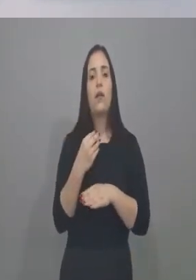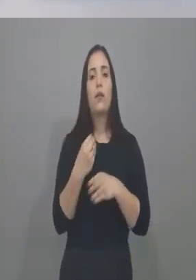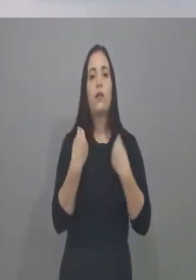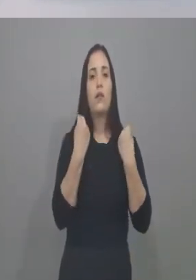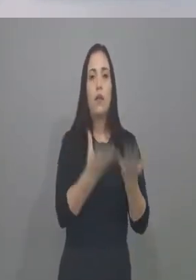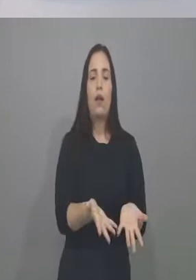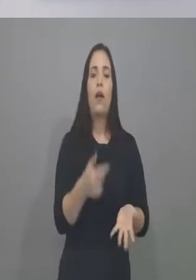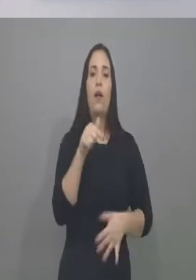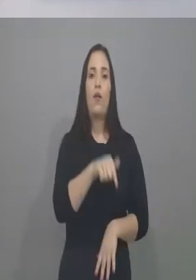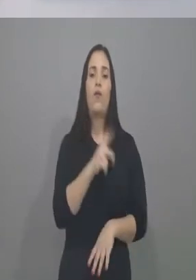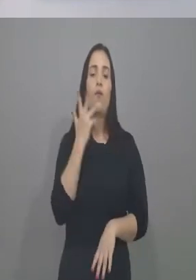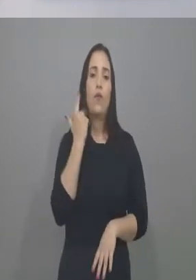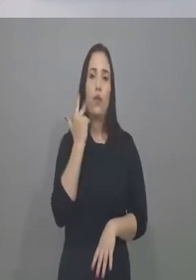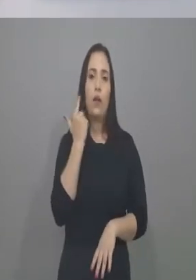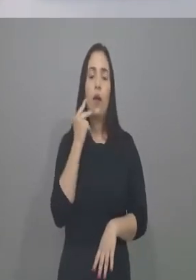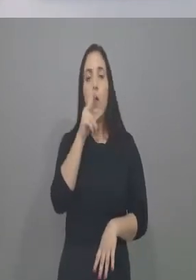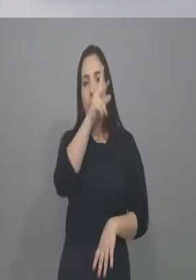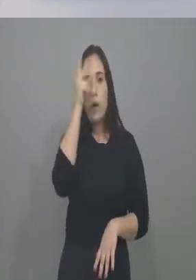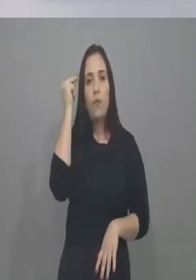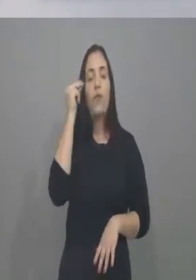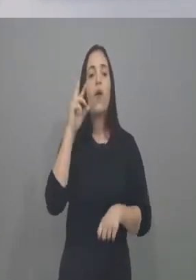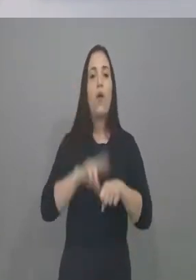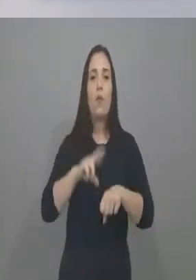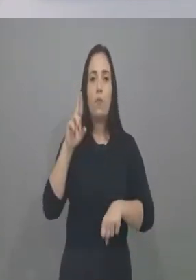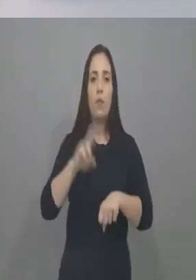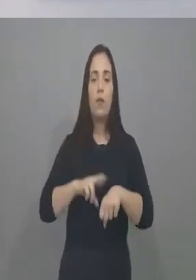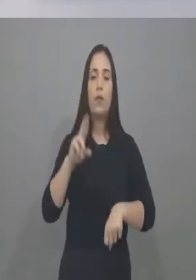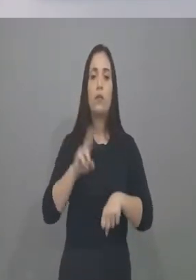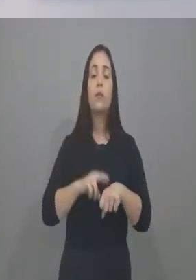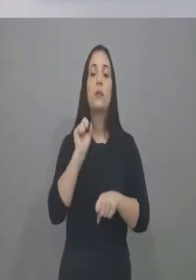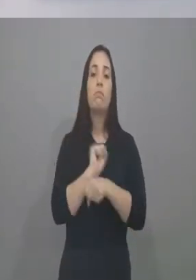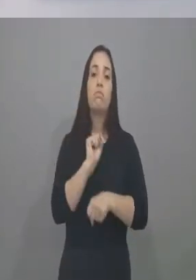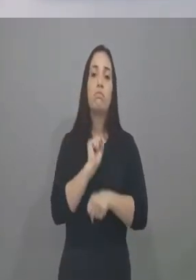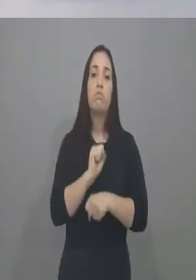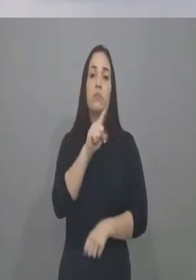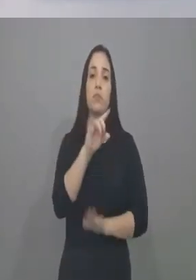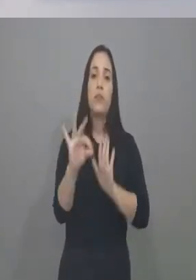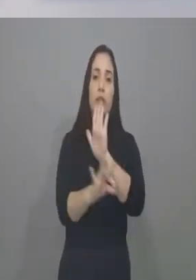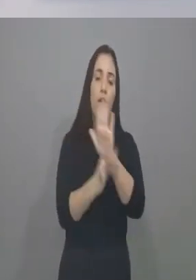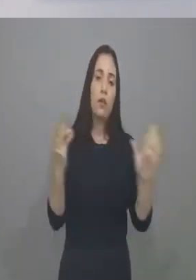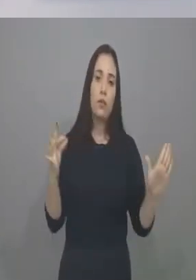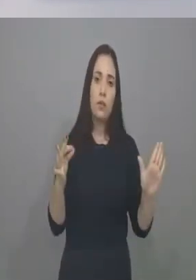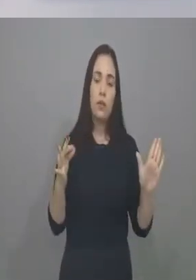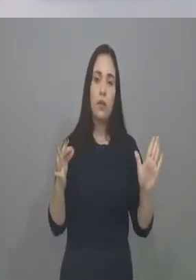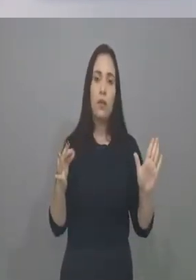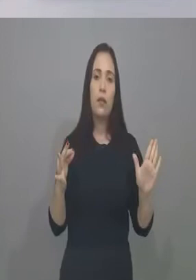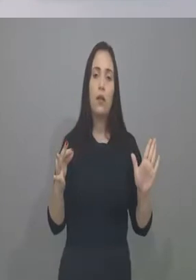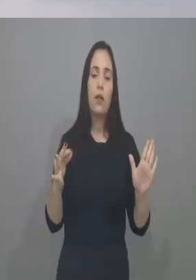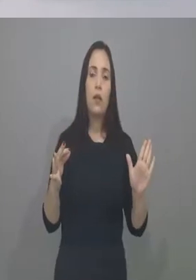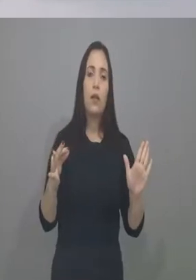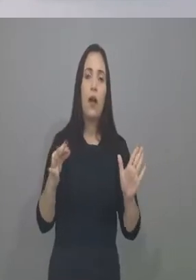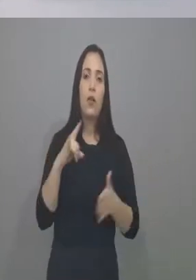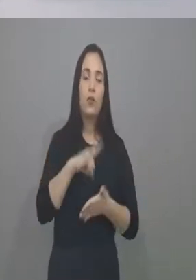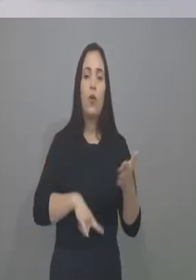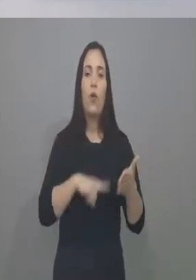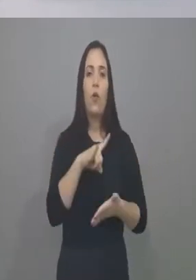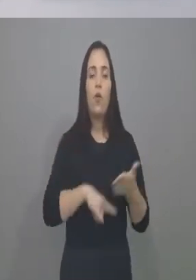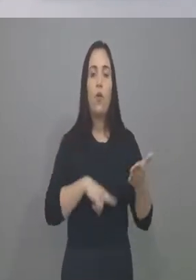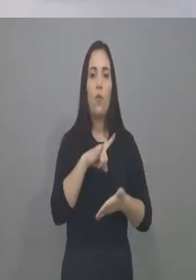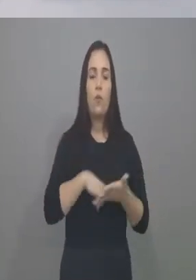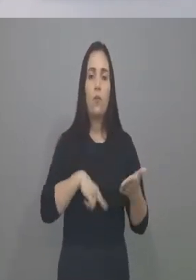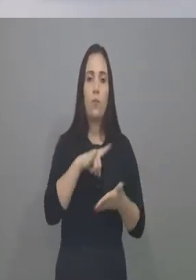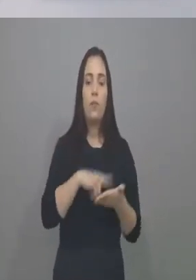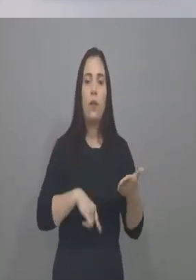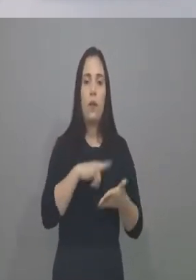cidade de Fortaleza. O prefeito Roberto Claudio falta só assinar a documentação. Ele vai